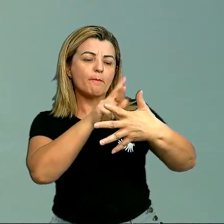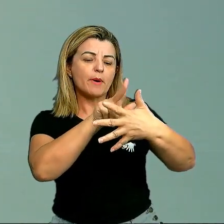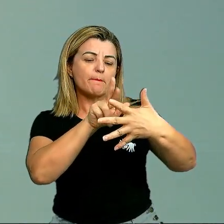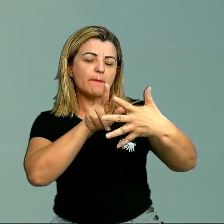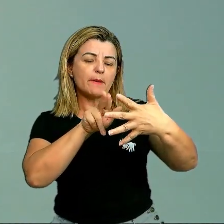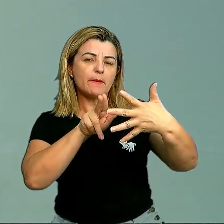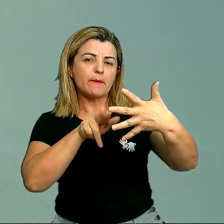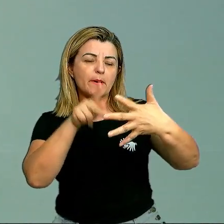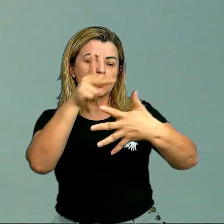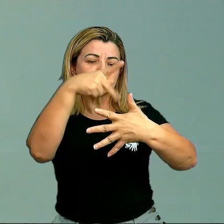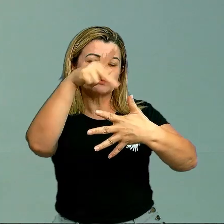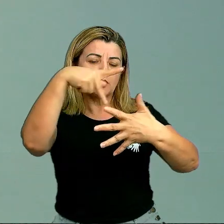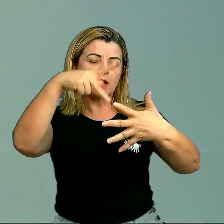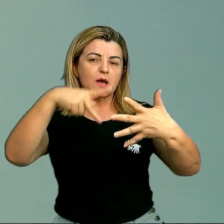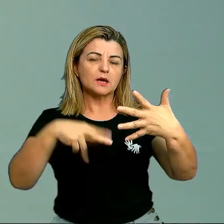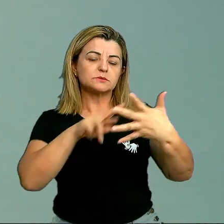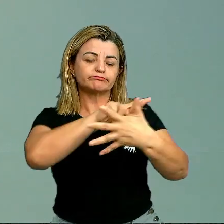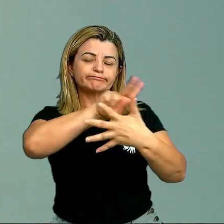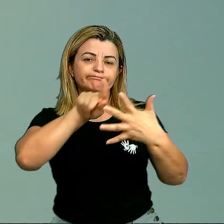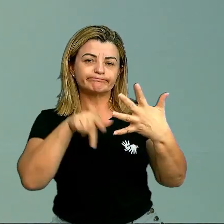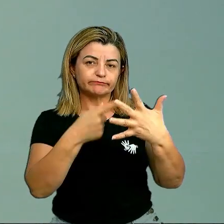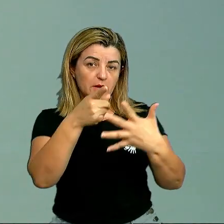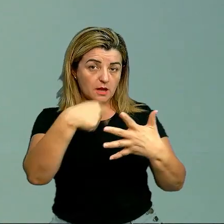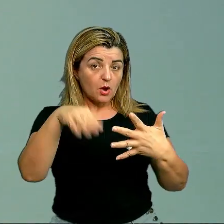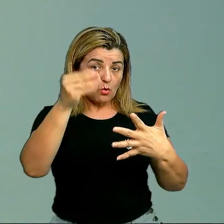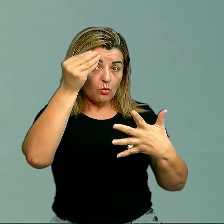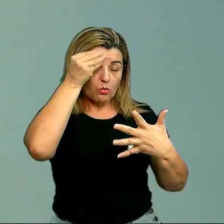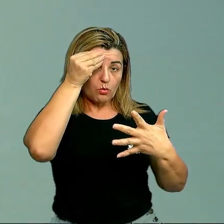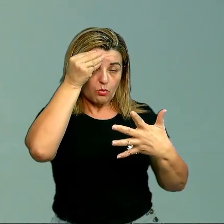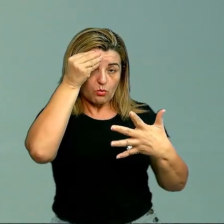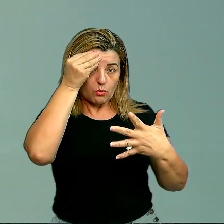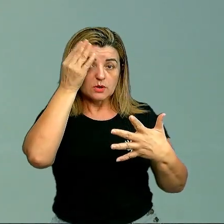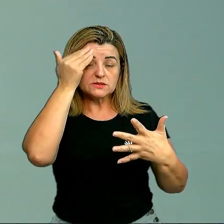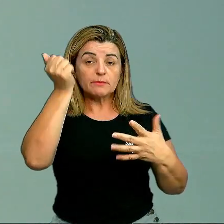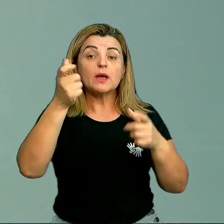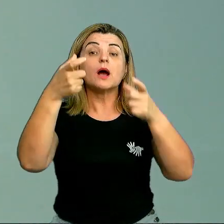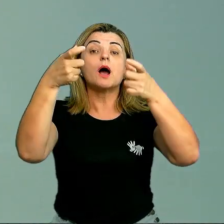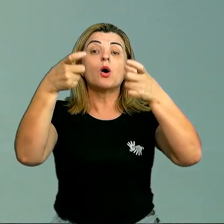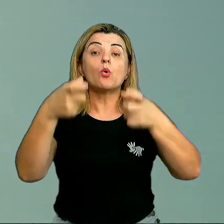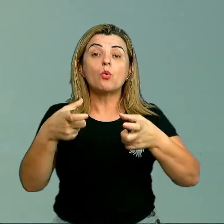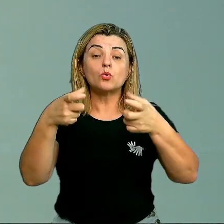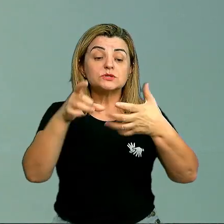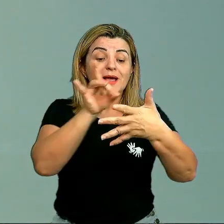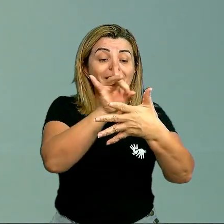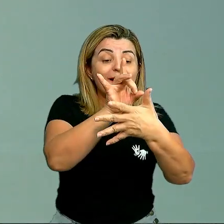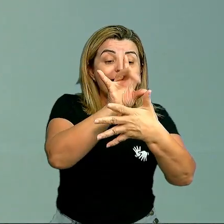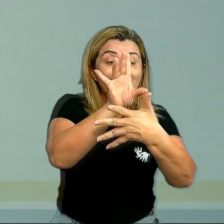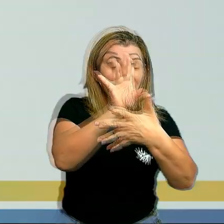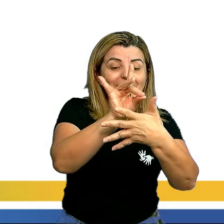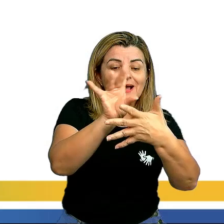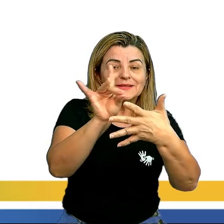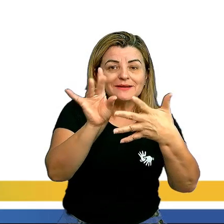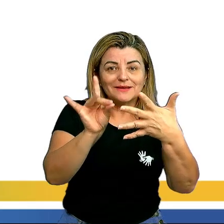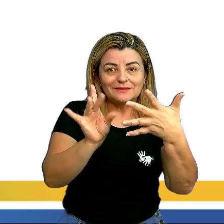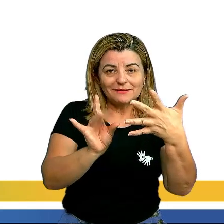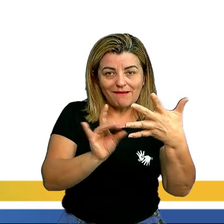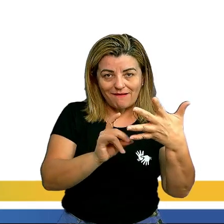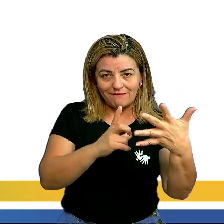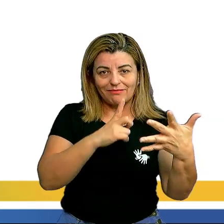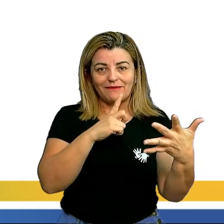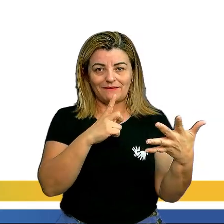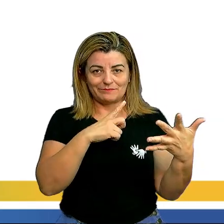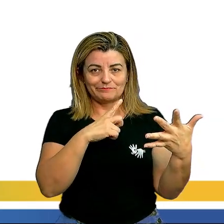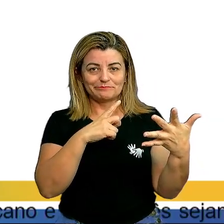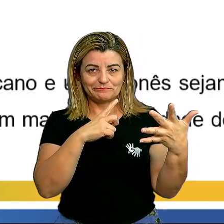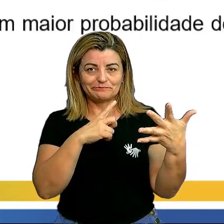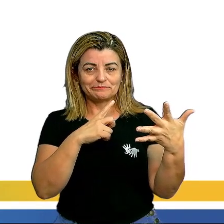E os países. Que é para você ter ciência e saber aonde está cada detalhe. Tudo bem? Então, vamos